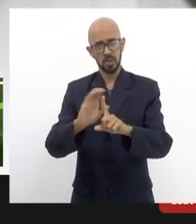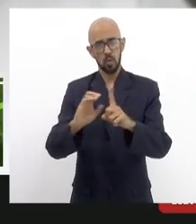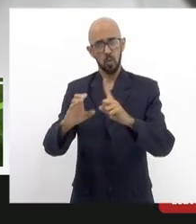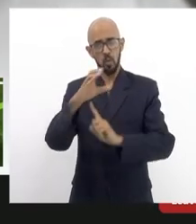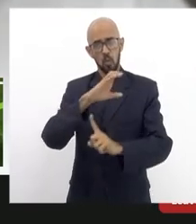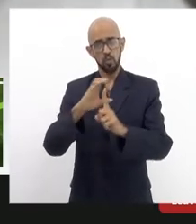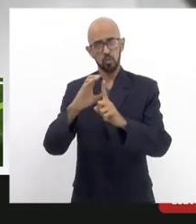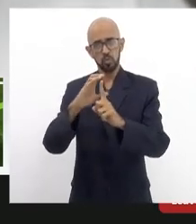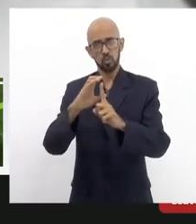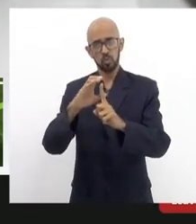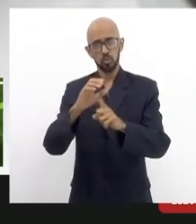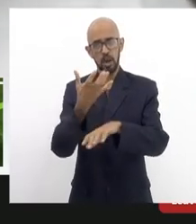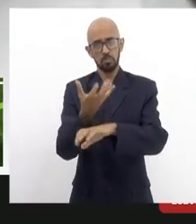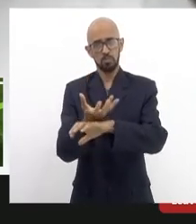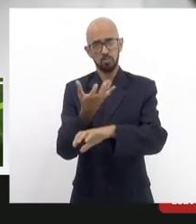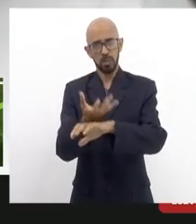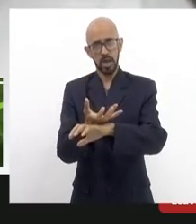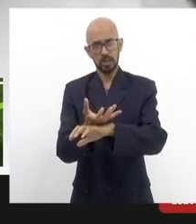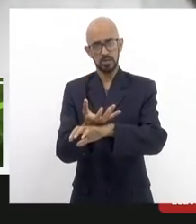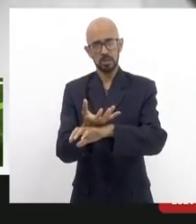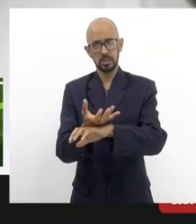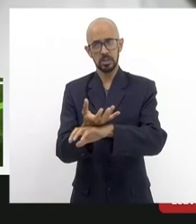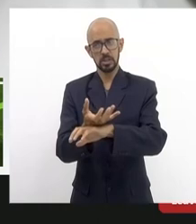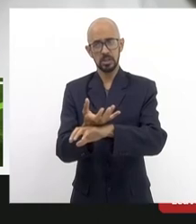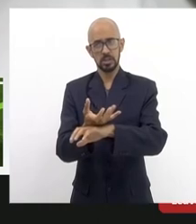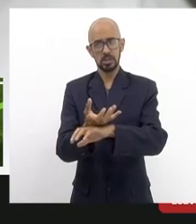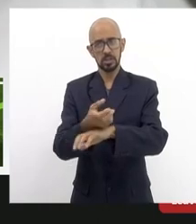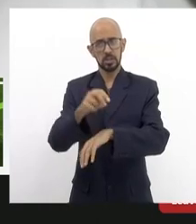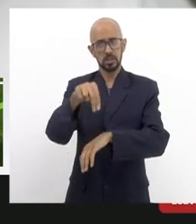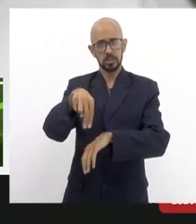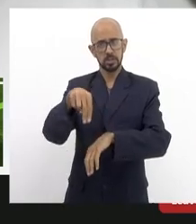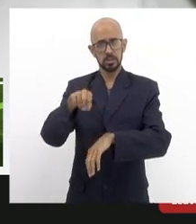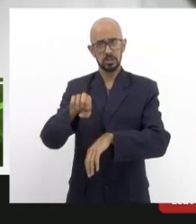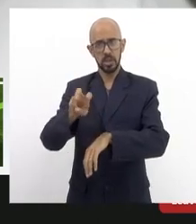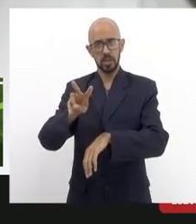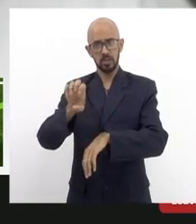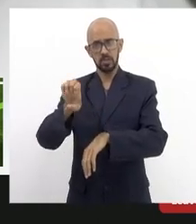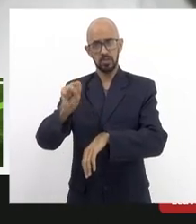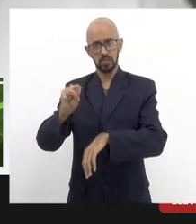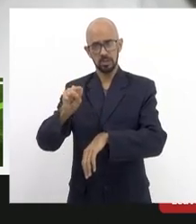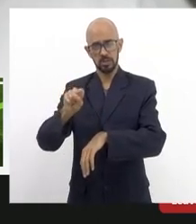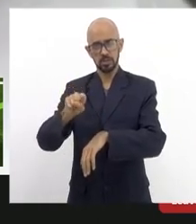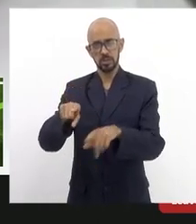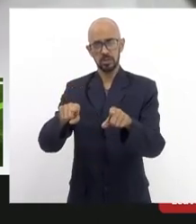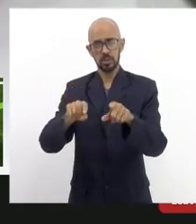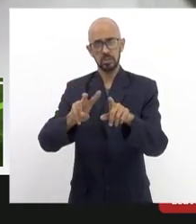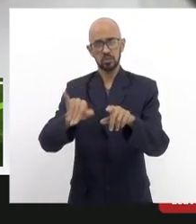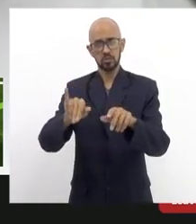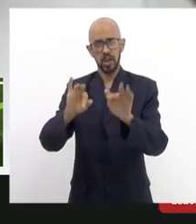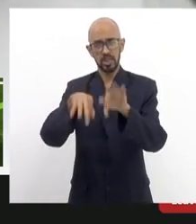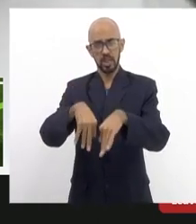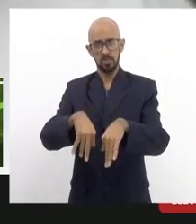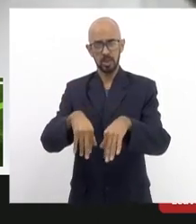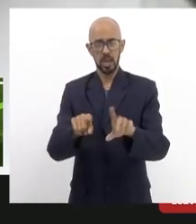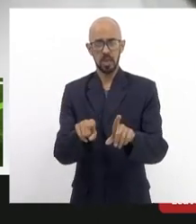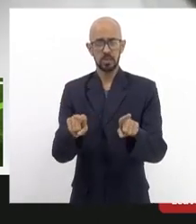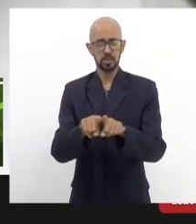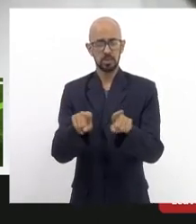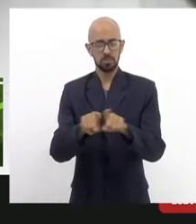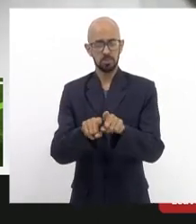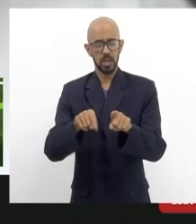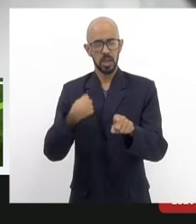do Largo na praça do Largo das Neves onde a gente vai terminar essa nossa